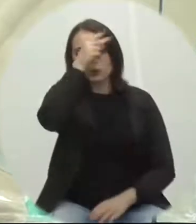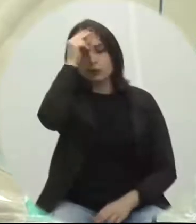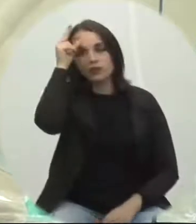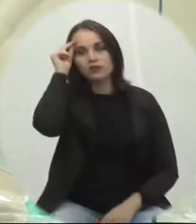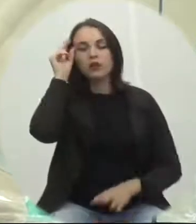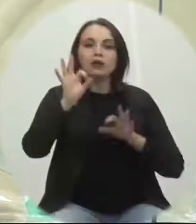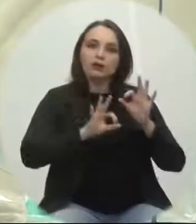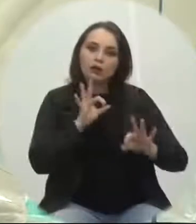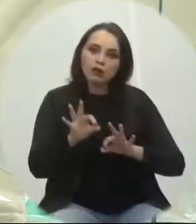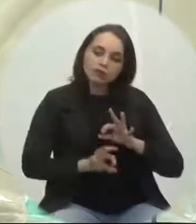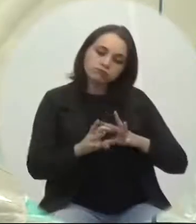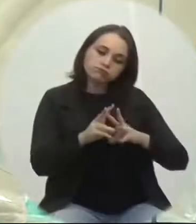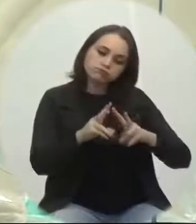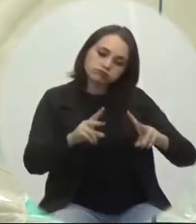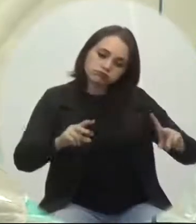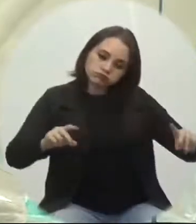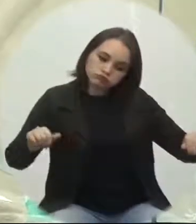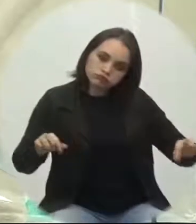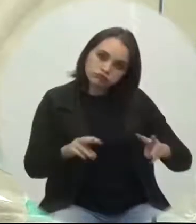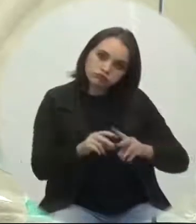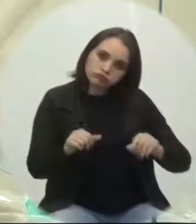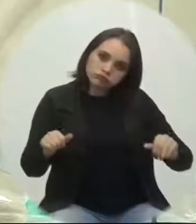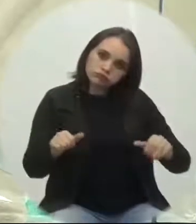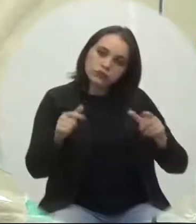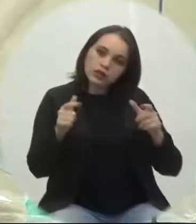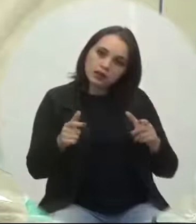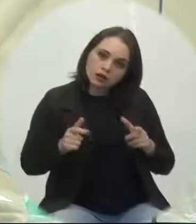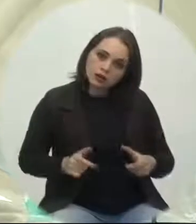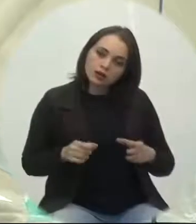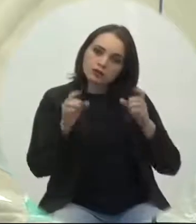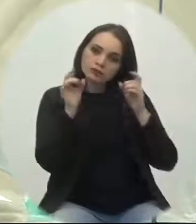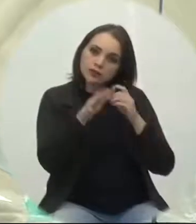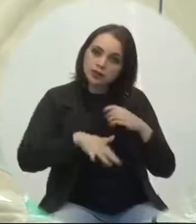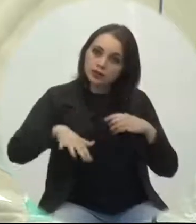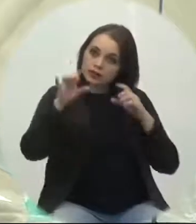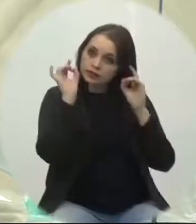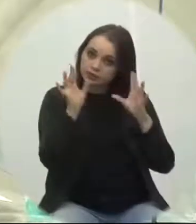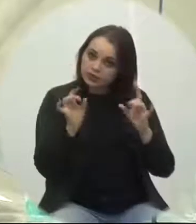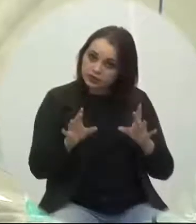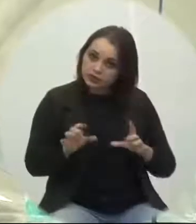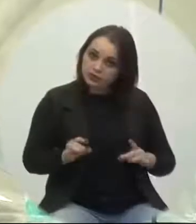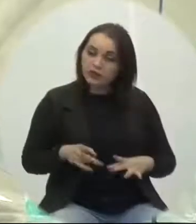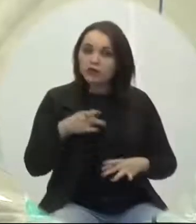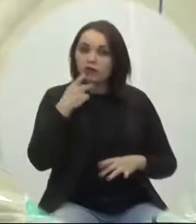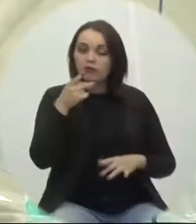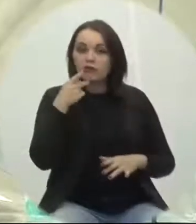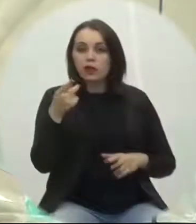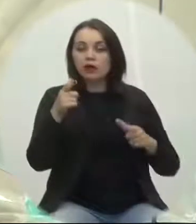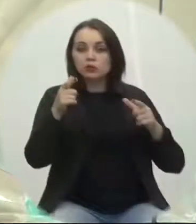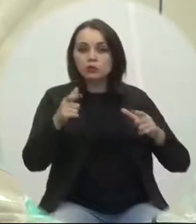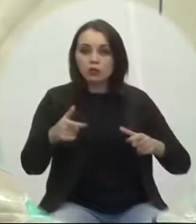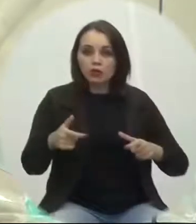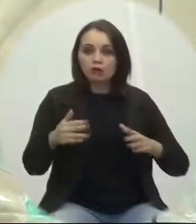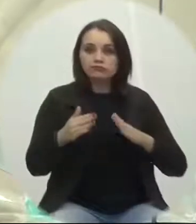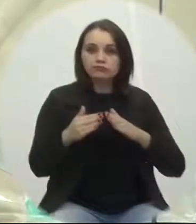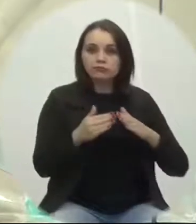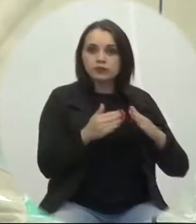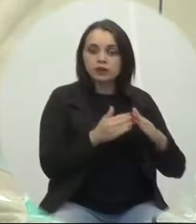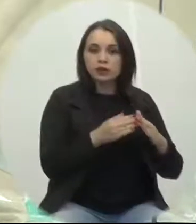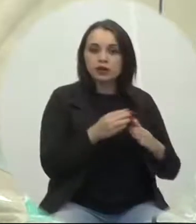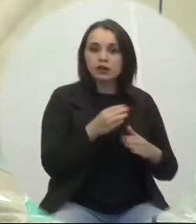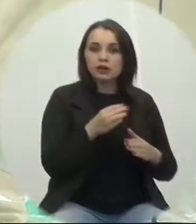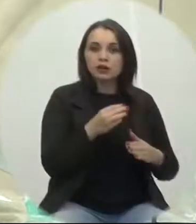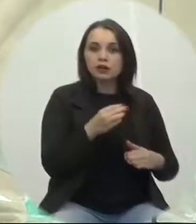corrija o zoneamento do solo nas áreas que especificam e da outras providências. Trata-se do lotamento residencial Três Figueiras,